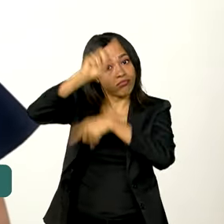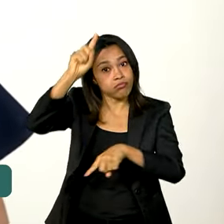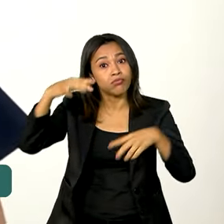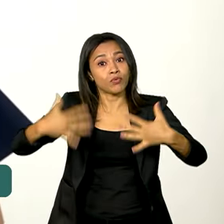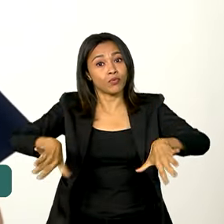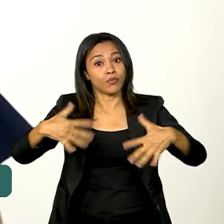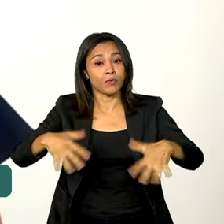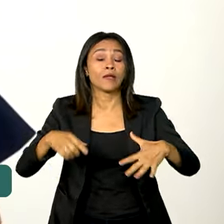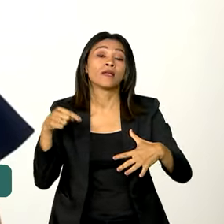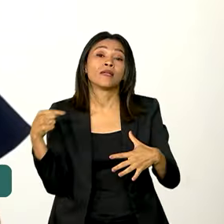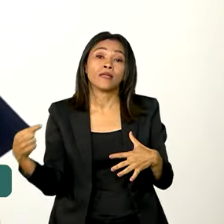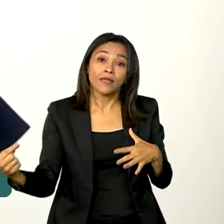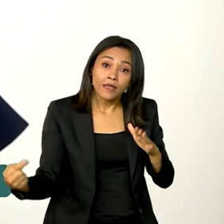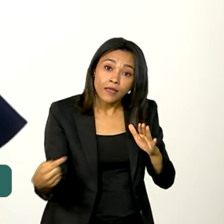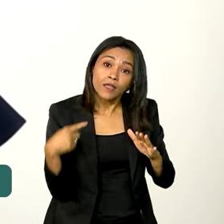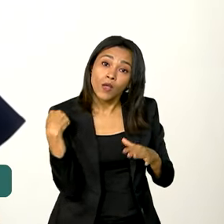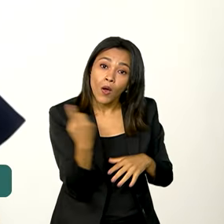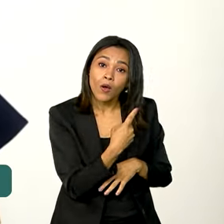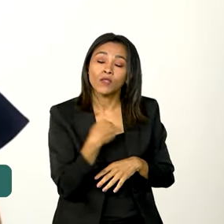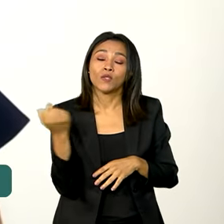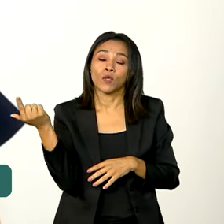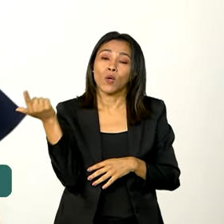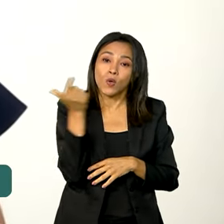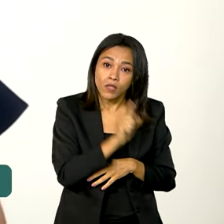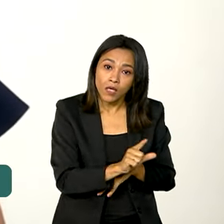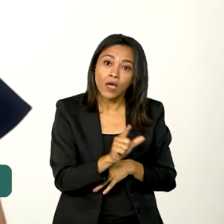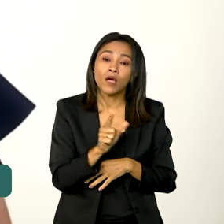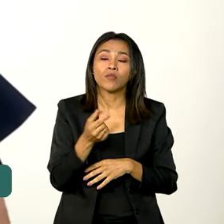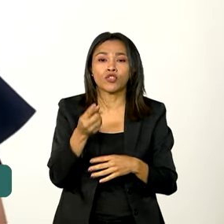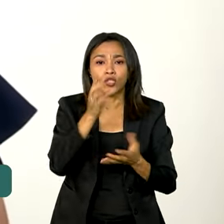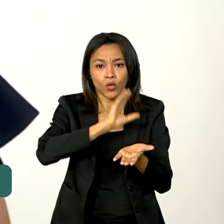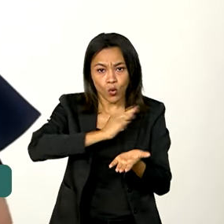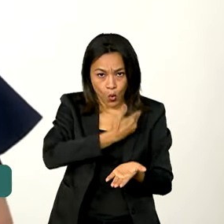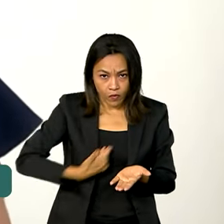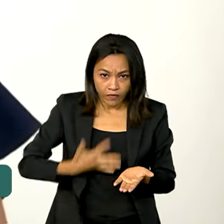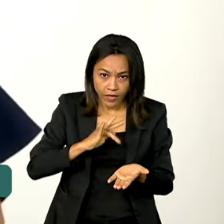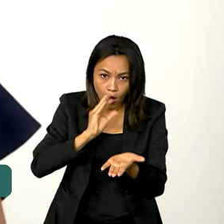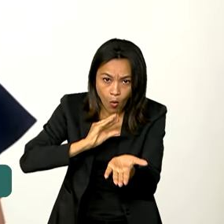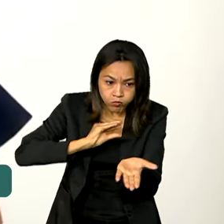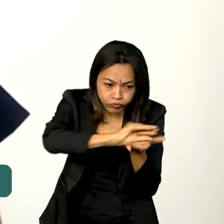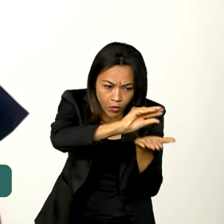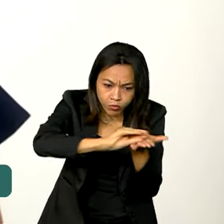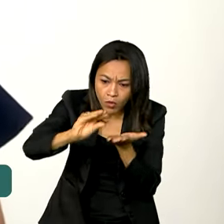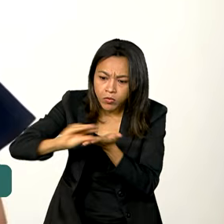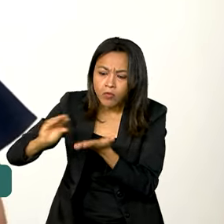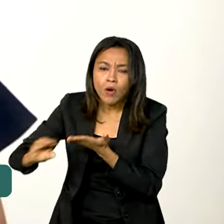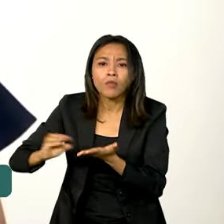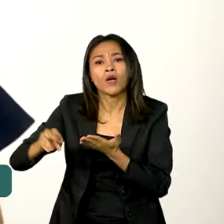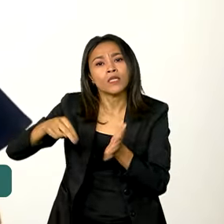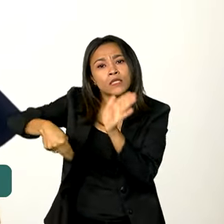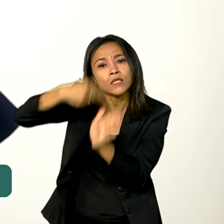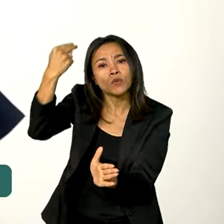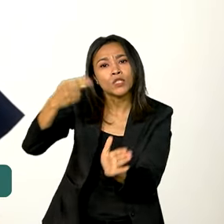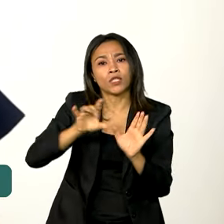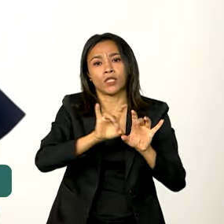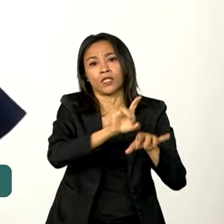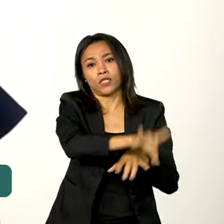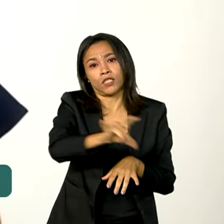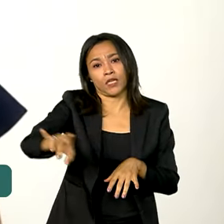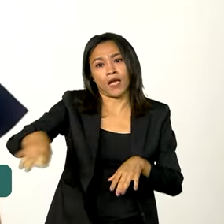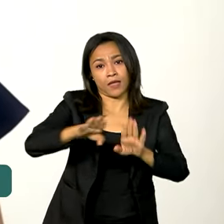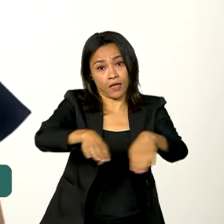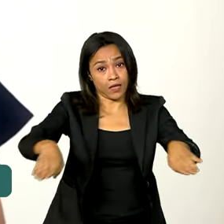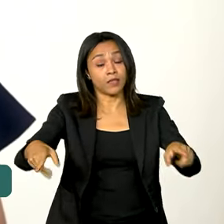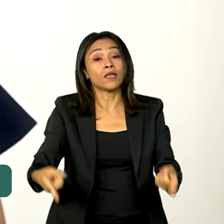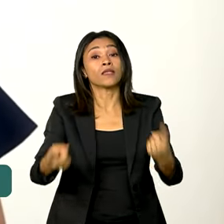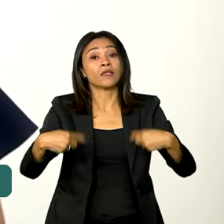de modo a que possamos custear os procedimentos cirúrgicos de cada criança. O Ministério da Saúde